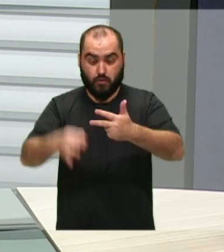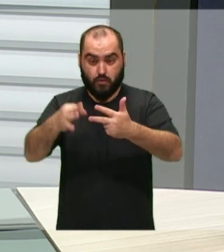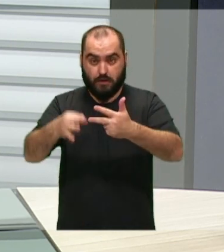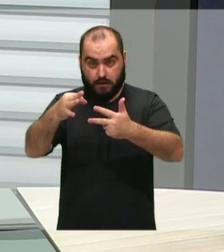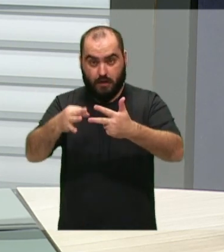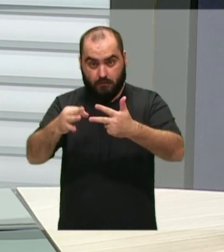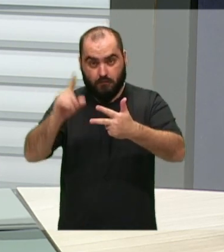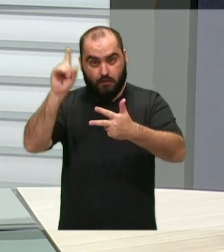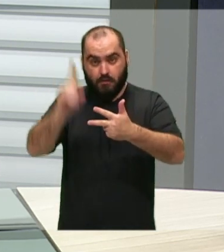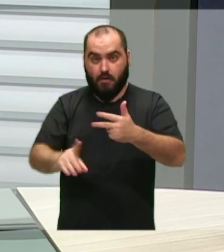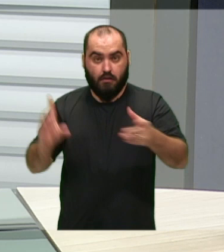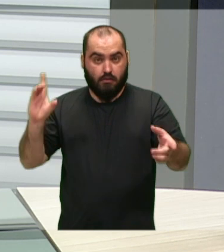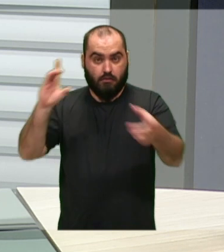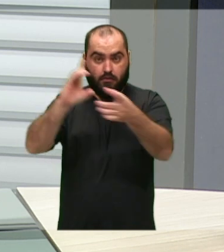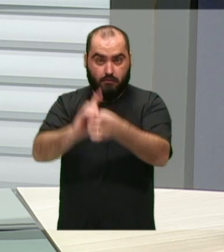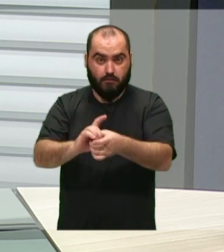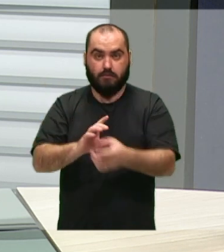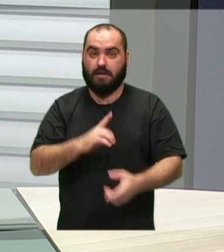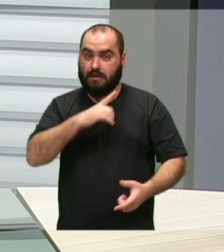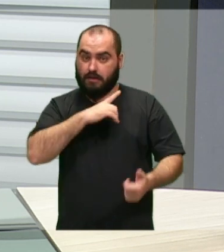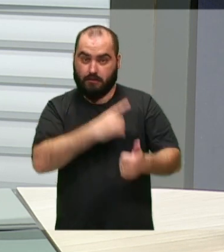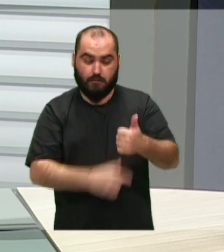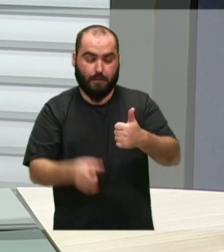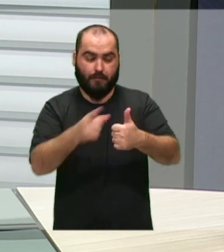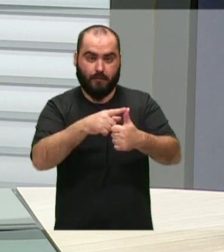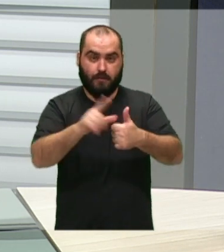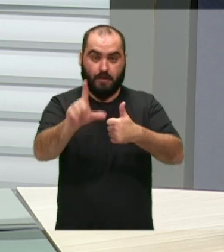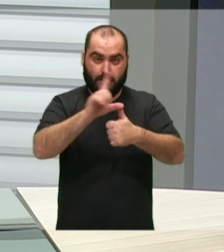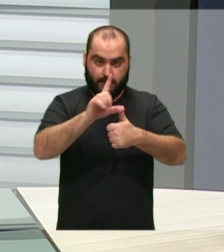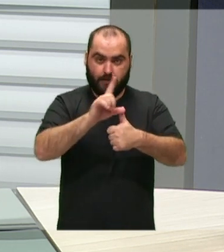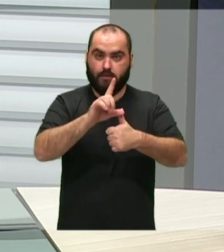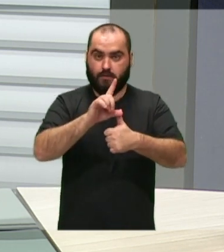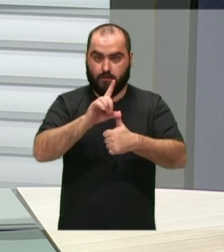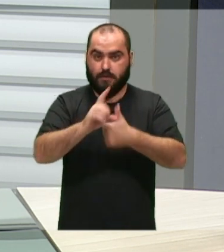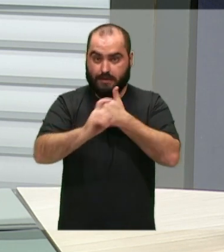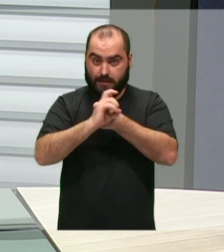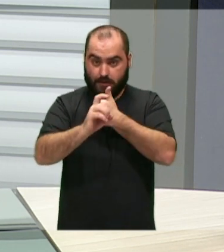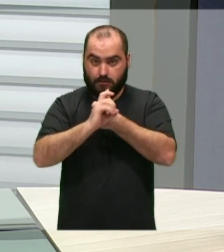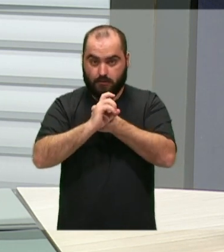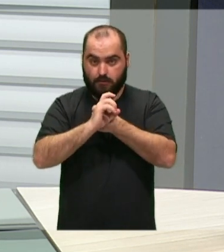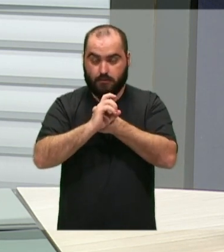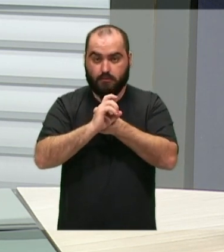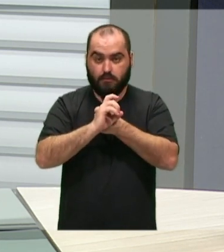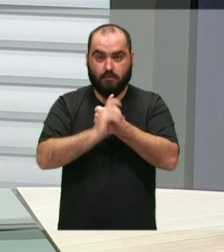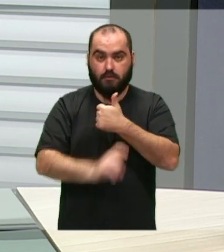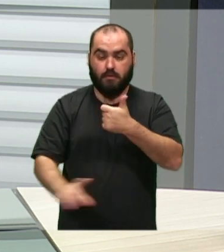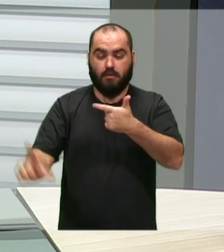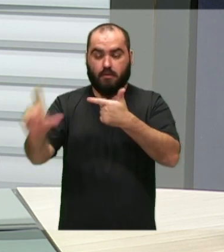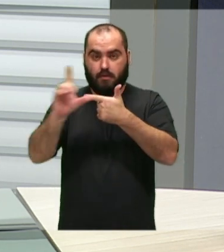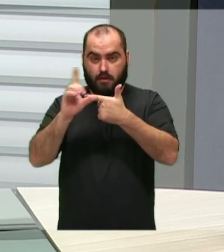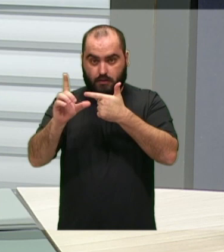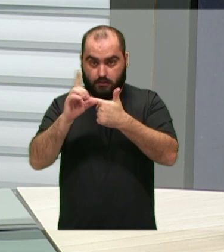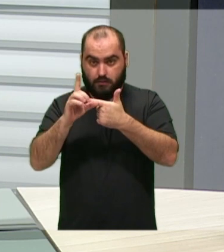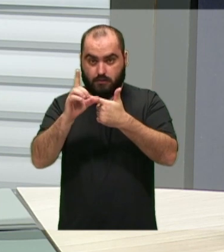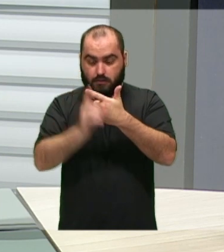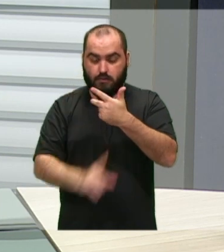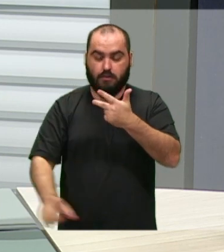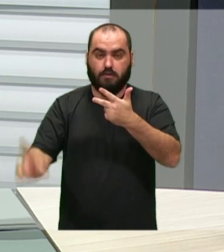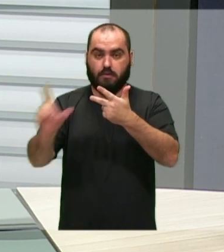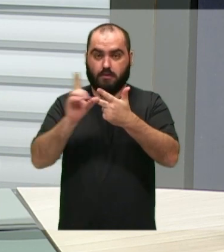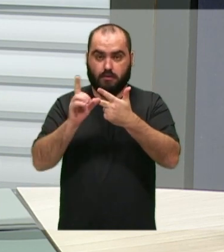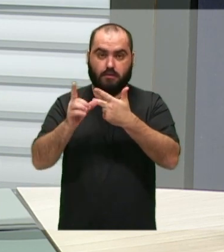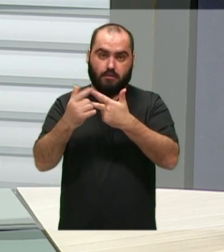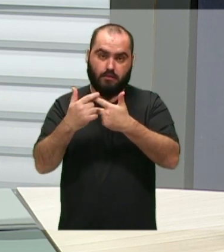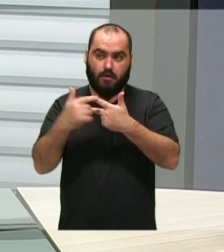tripés da democracia. Nós temos como tripé da democracia o Legislativo, que vamos dizer aqui no nosso âmbito a Câmara, temos o Executivo, no